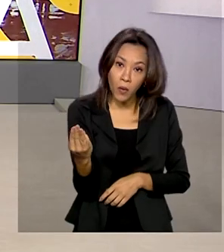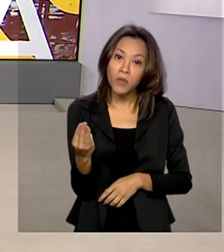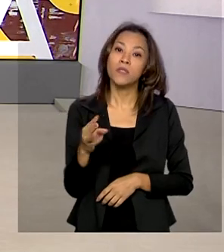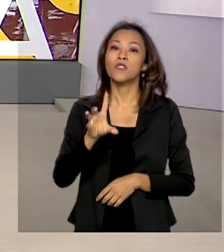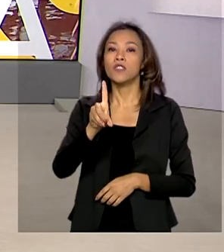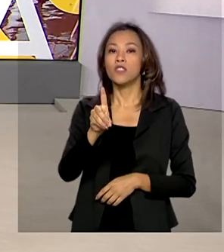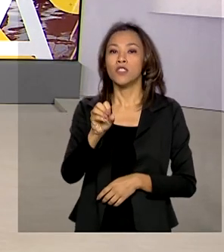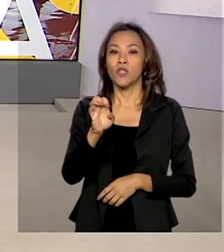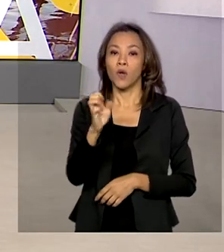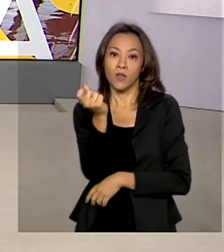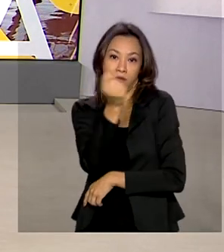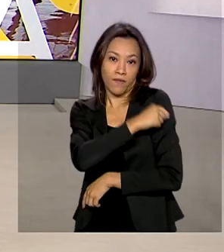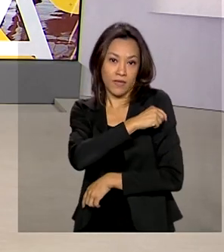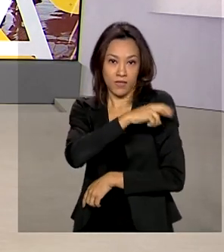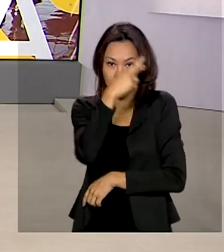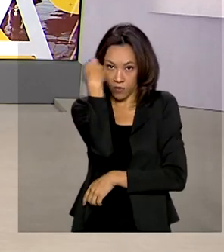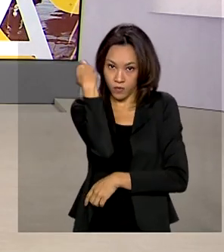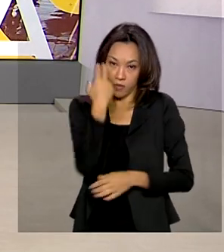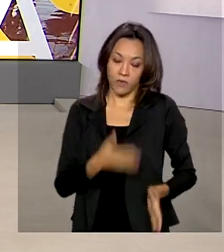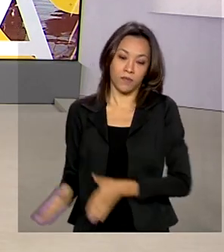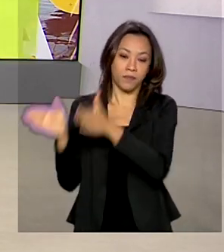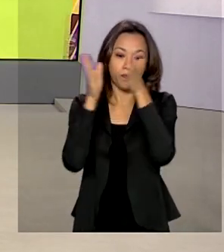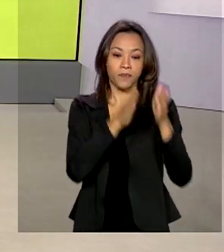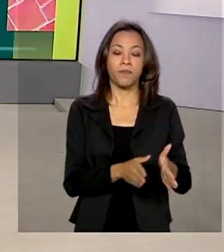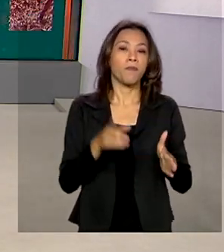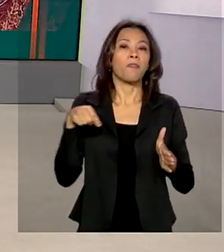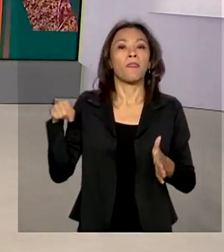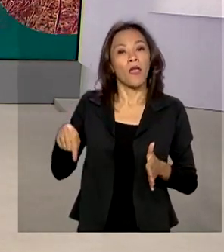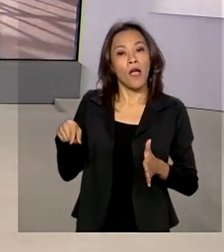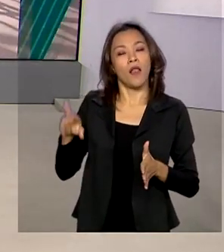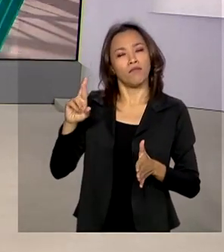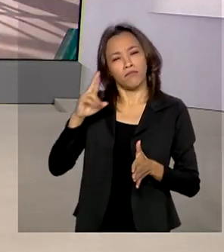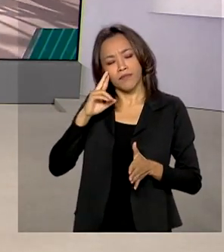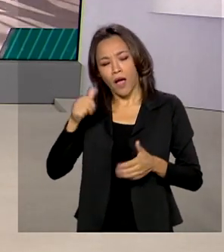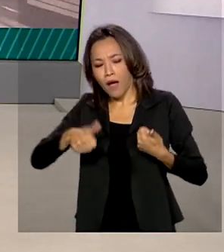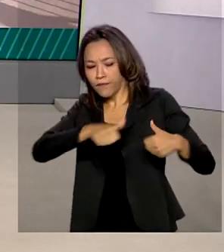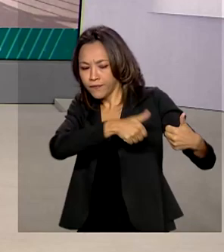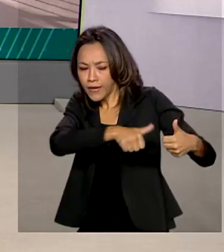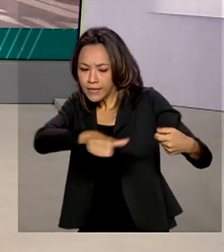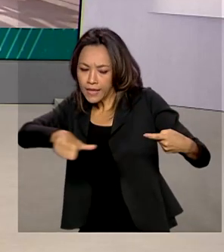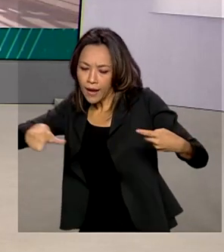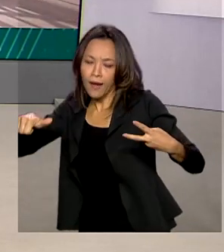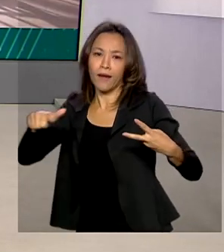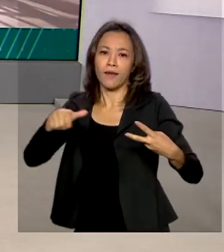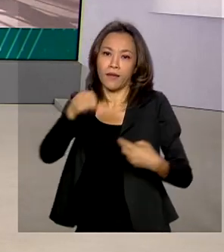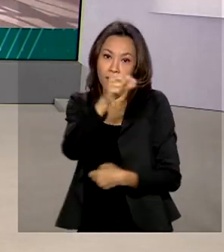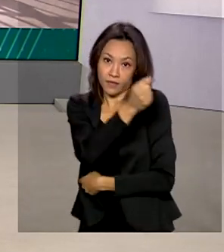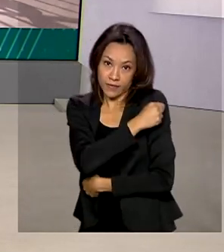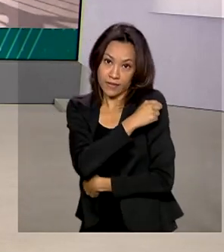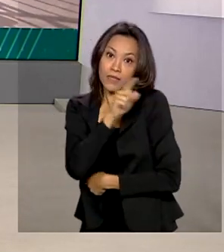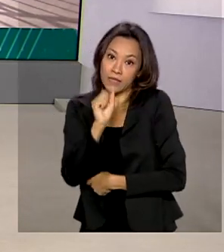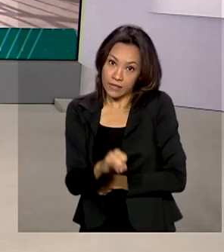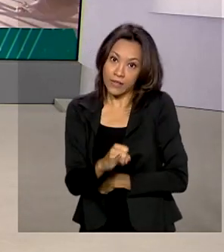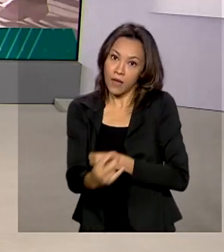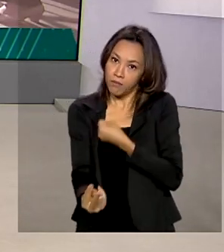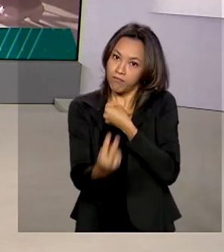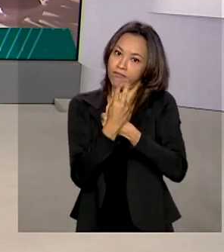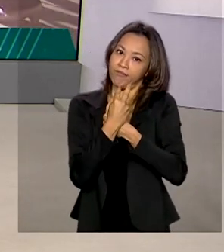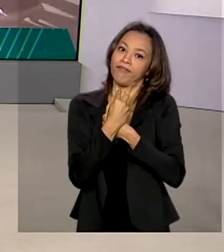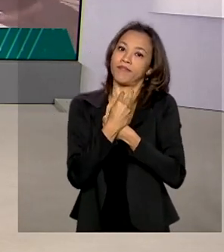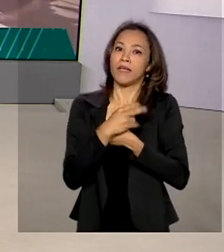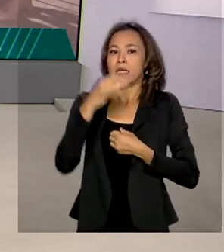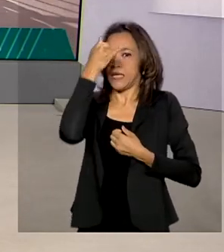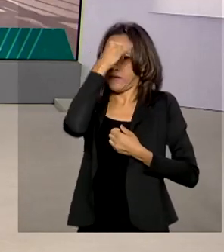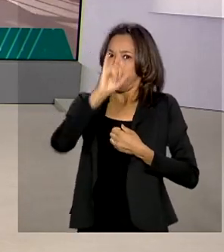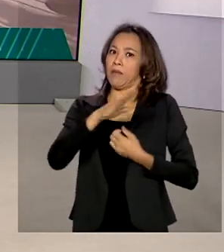O próximo passo da Anvisa é avaliar se as vacinas realmente são eficazes para prevenir a Covid-19 e evitar